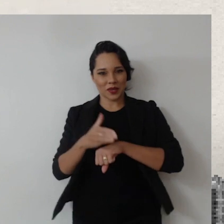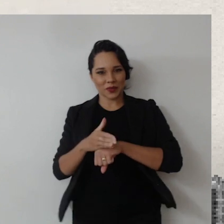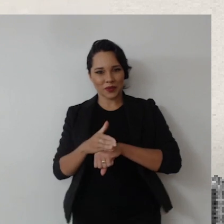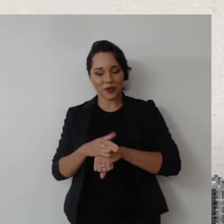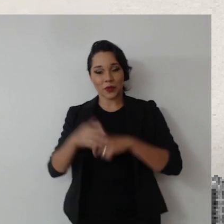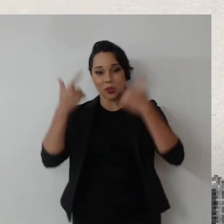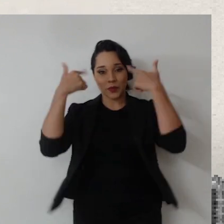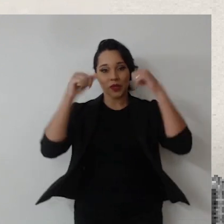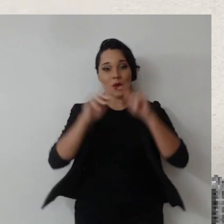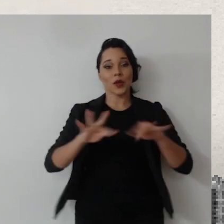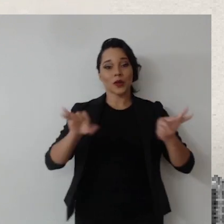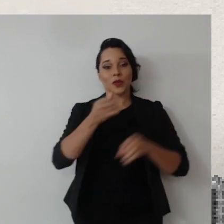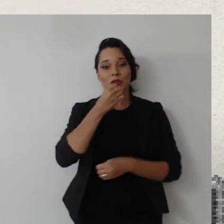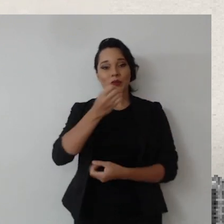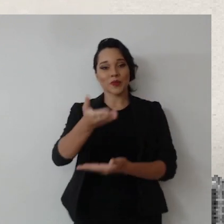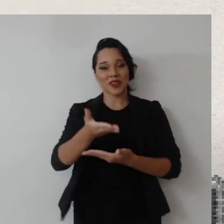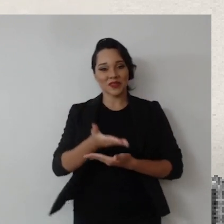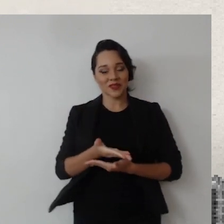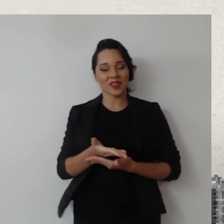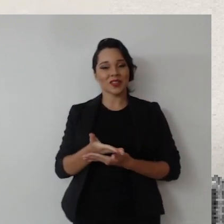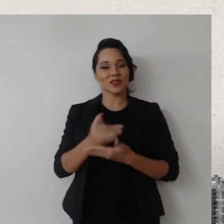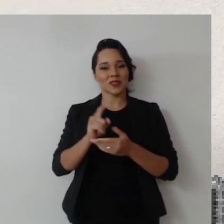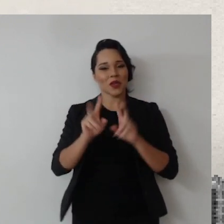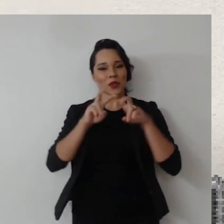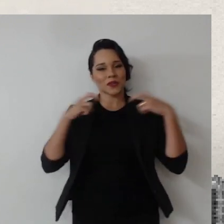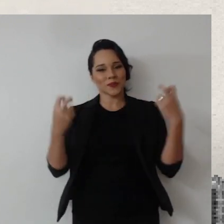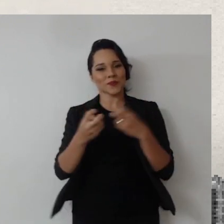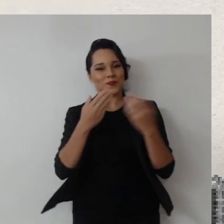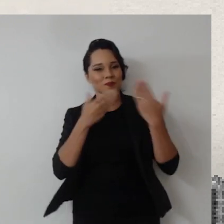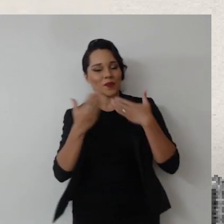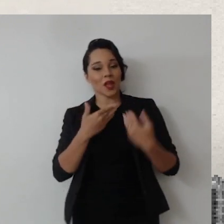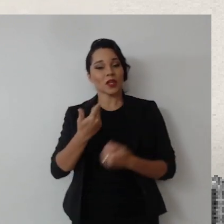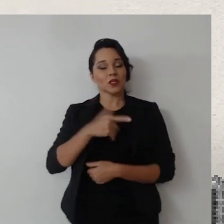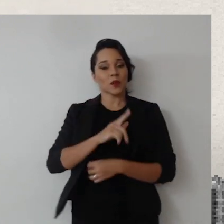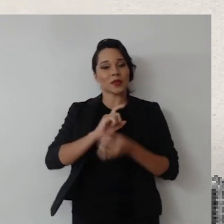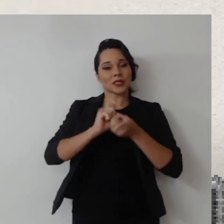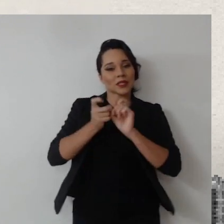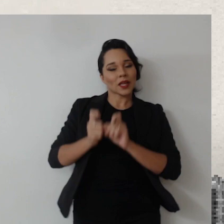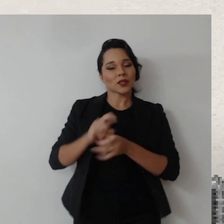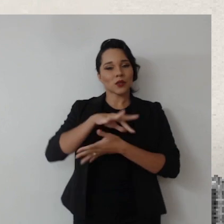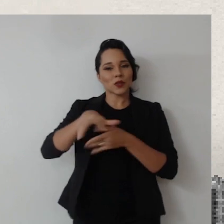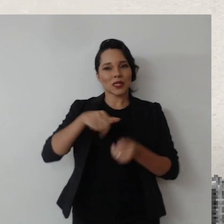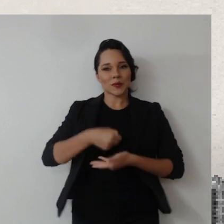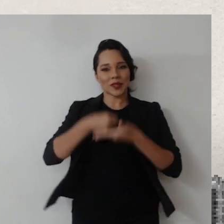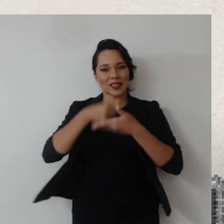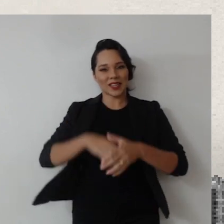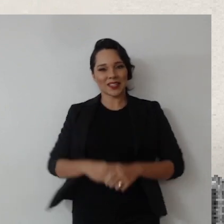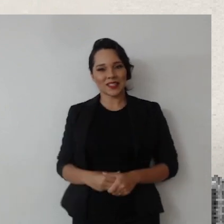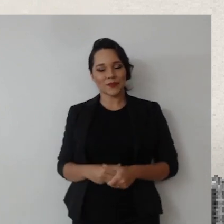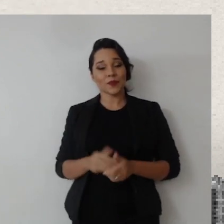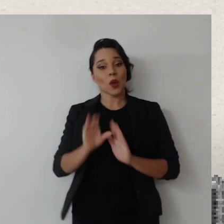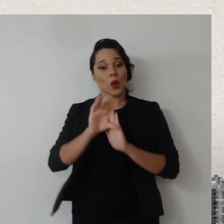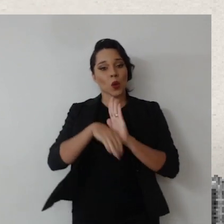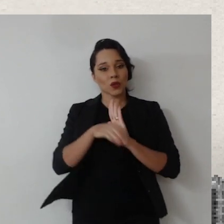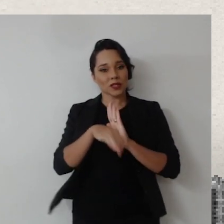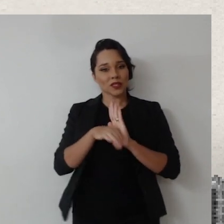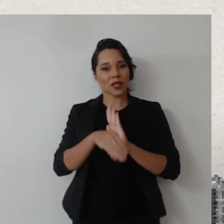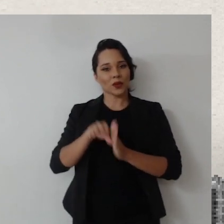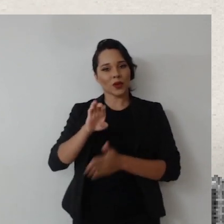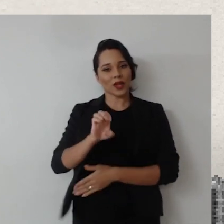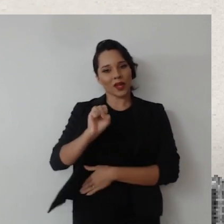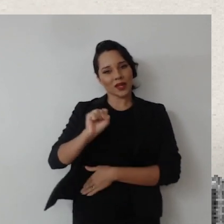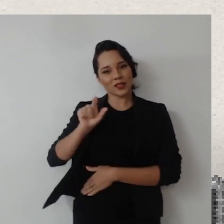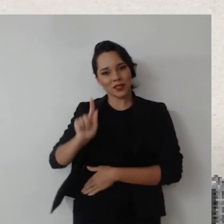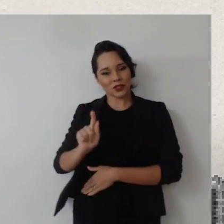Tribunal. Sejam todos muito bem-vindos à nossa roda de conversa sobre governança e sustentabilidade, conceito